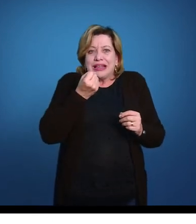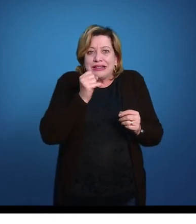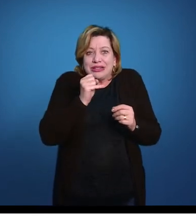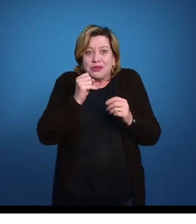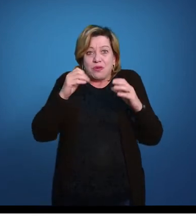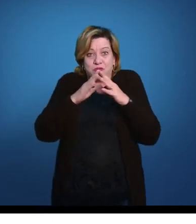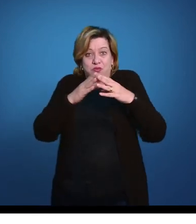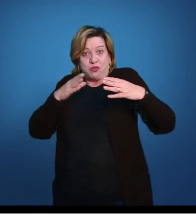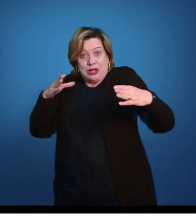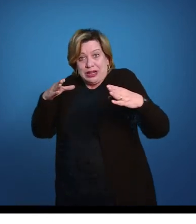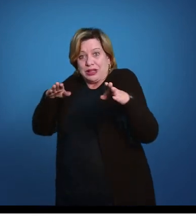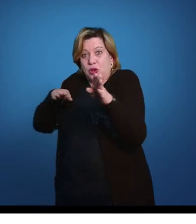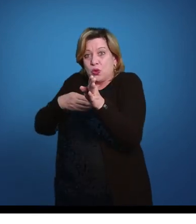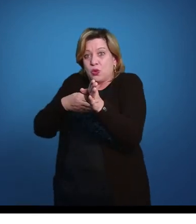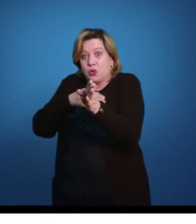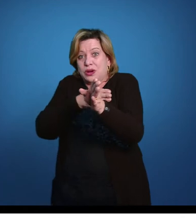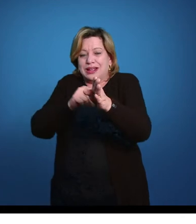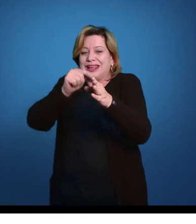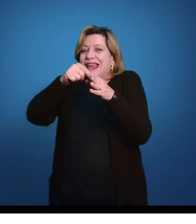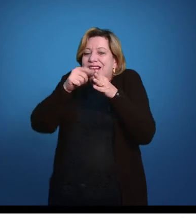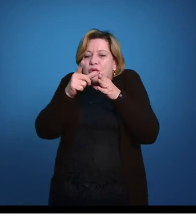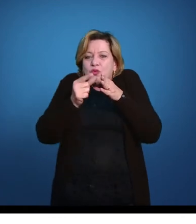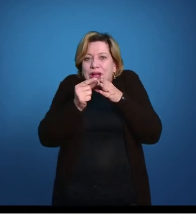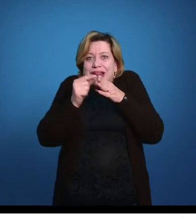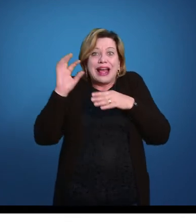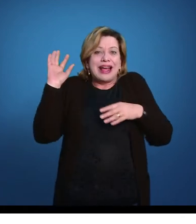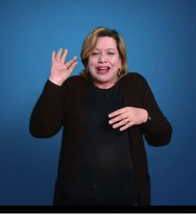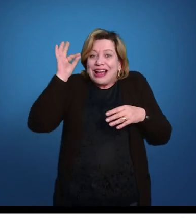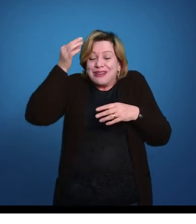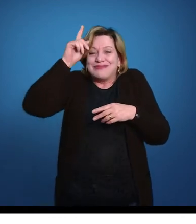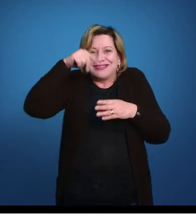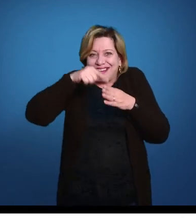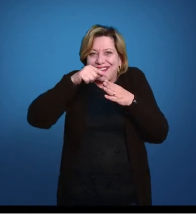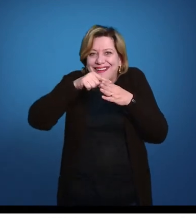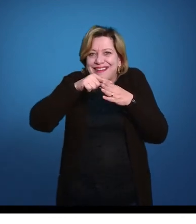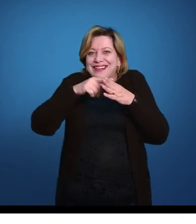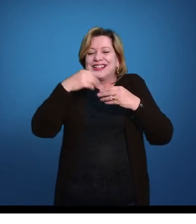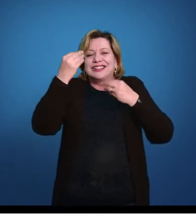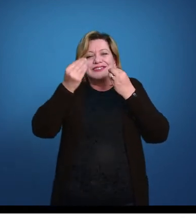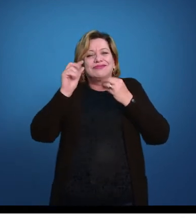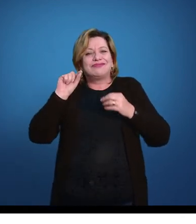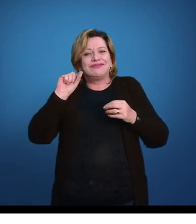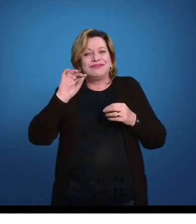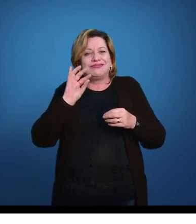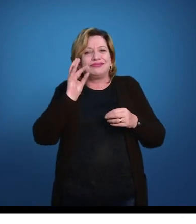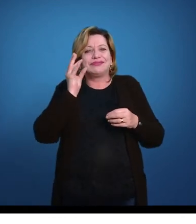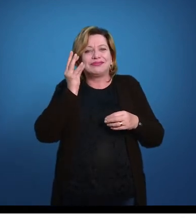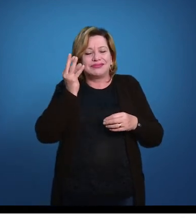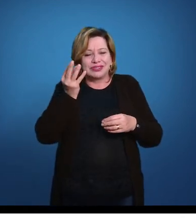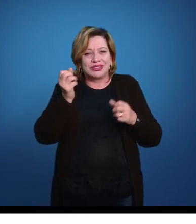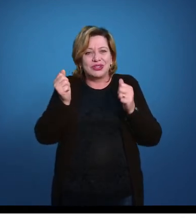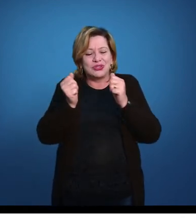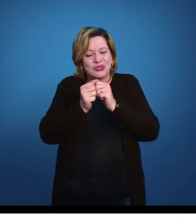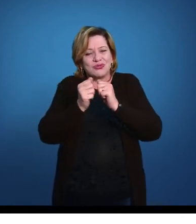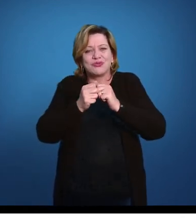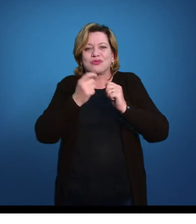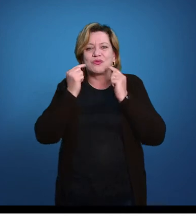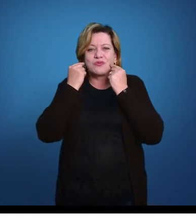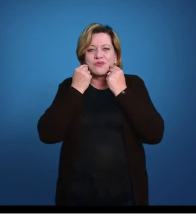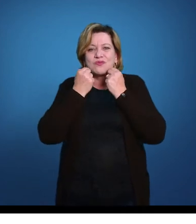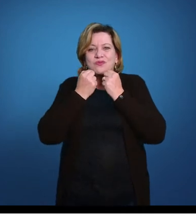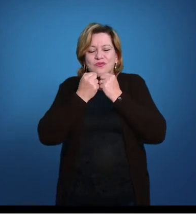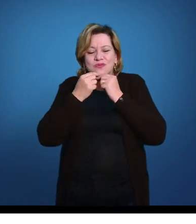do menor, geralmente o menor é mais ágil, né? Então, o que aconteceu foi que, associado ao surgimento da mandíbula,